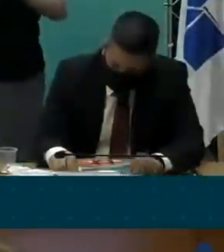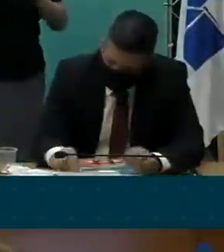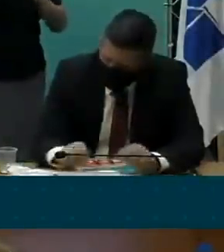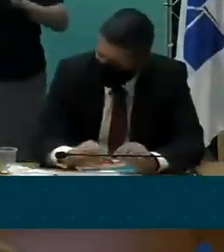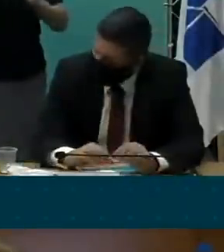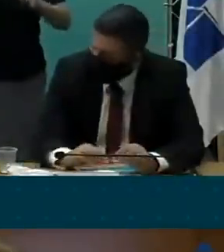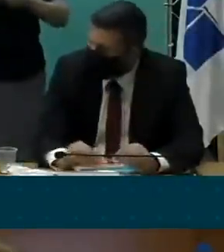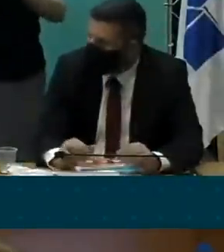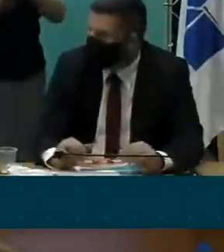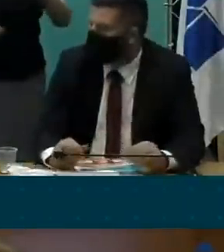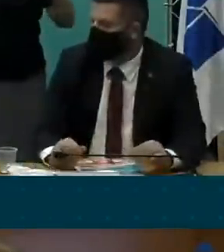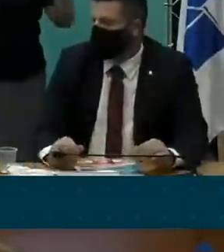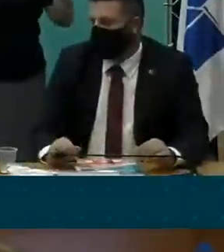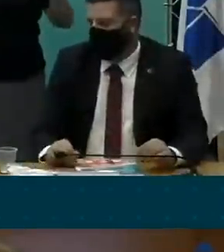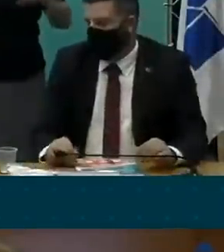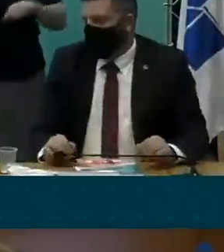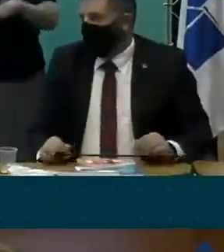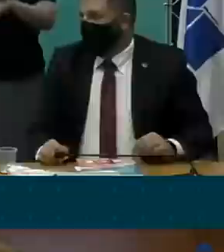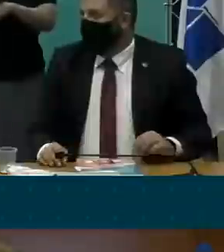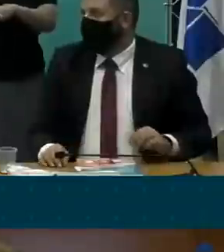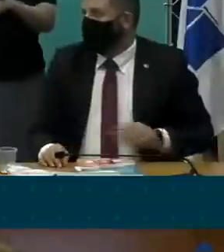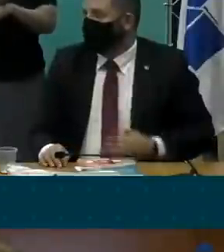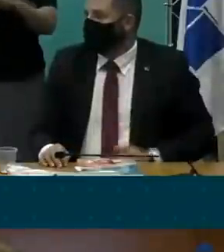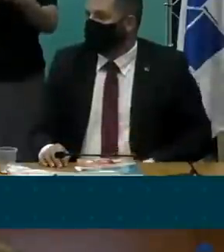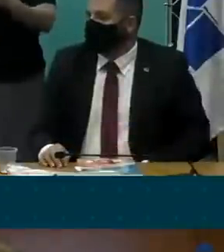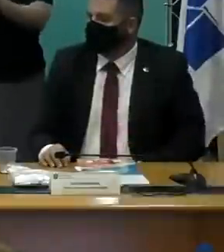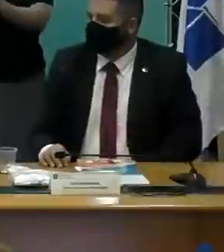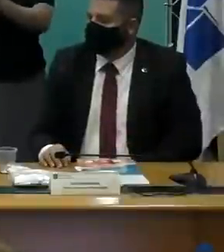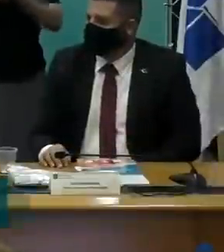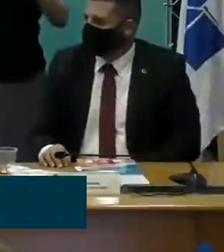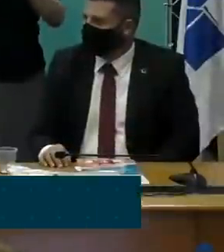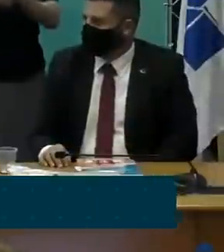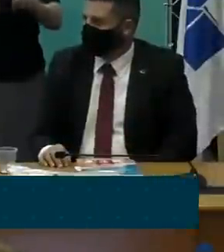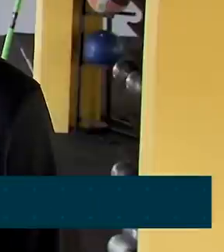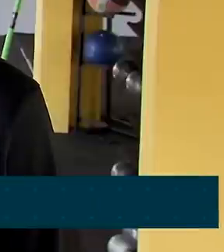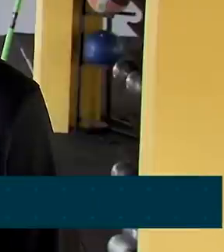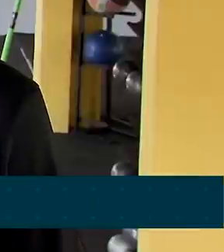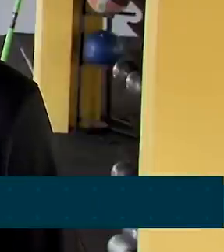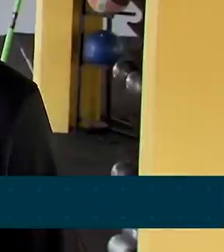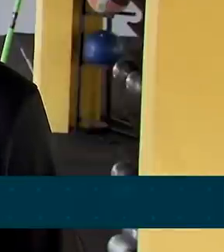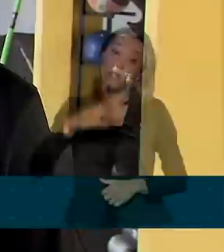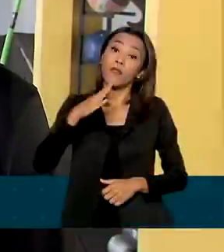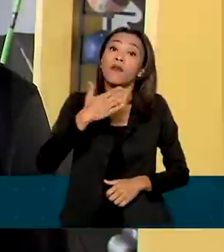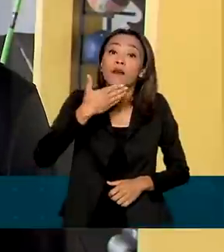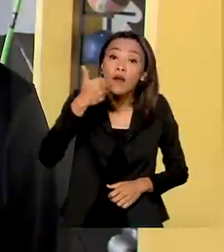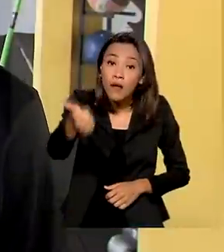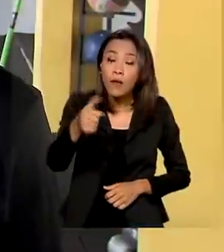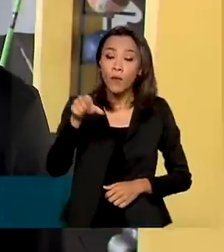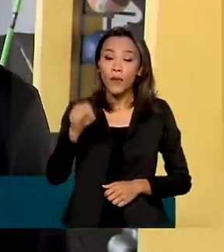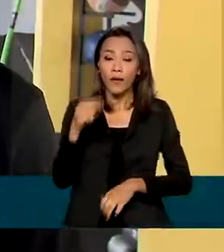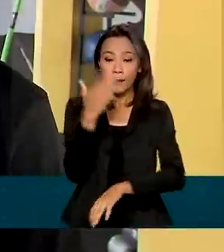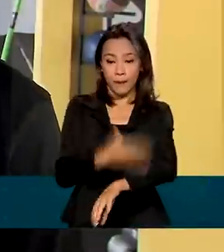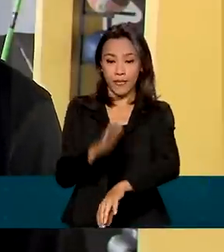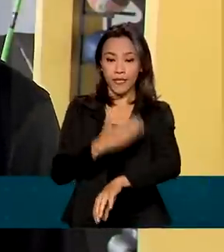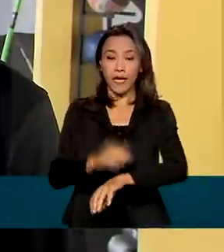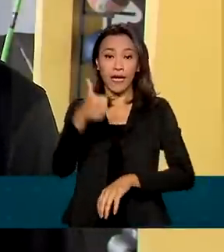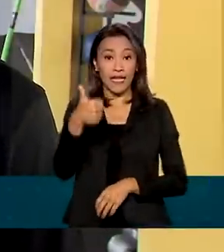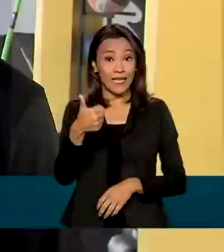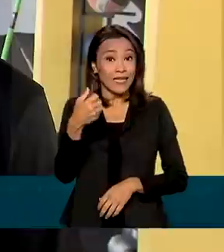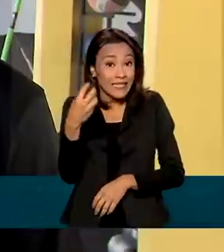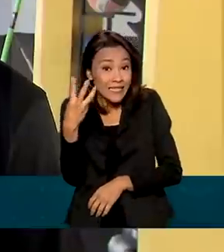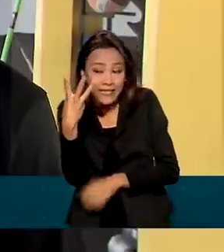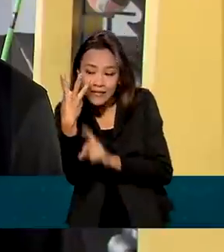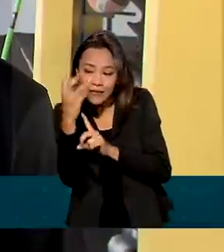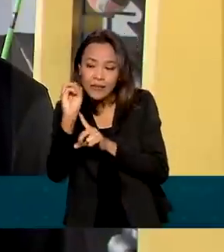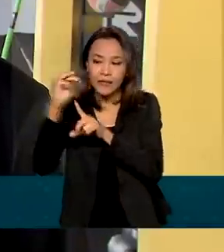física protege de complicações e de mortalidade. O ideal é praticar pelo menos 30 minutos por dia.